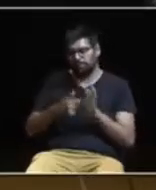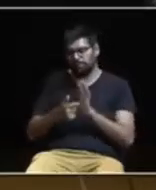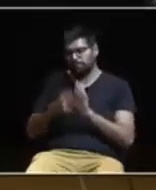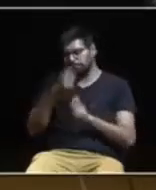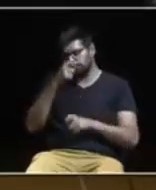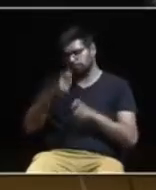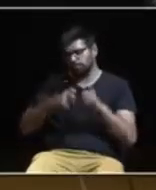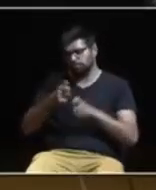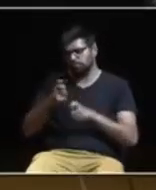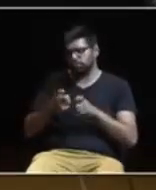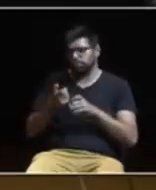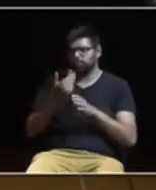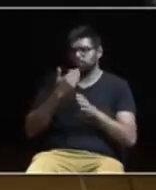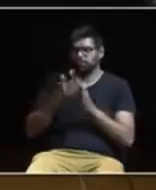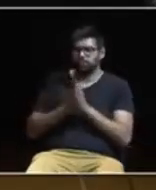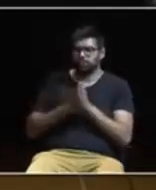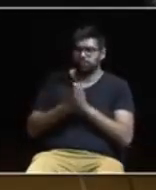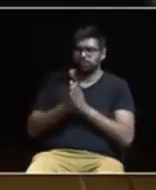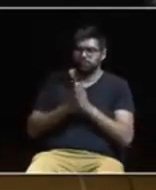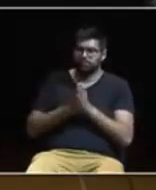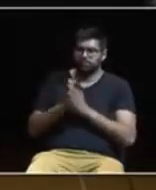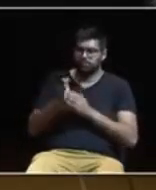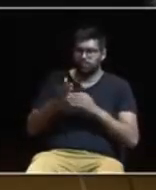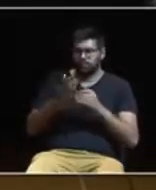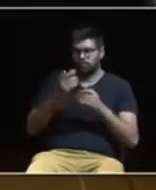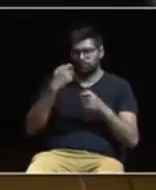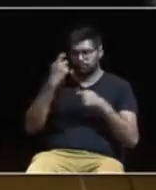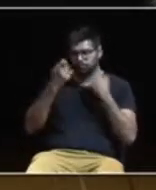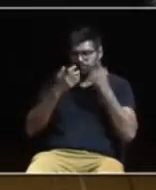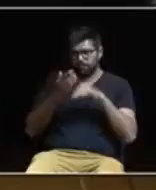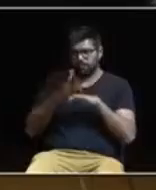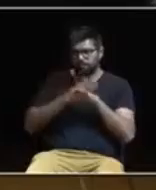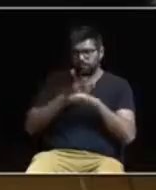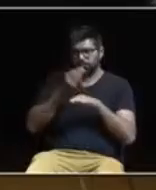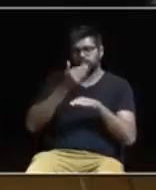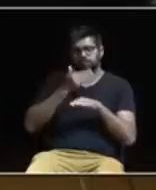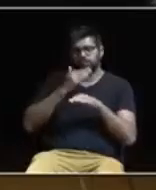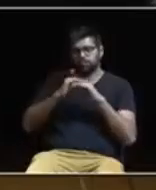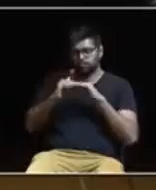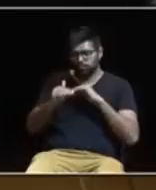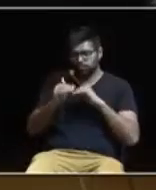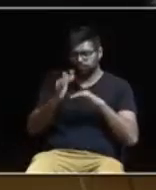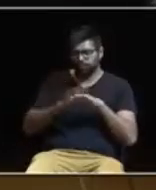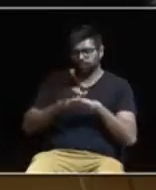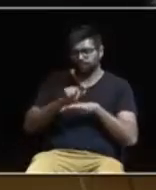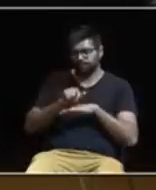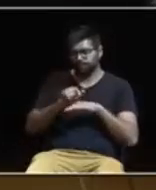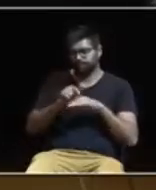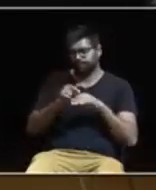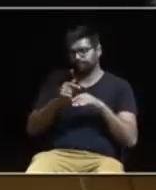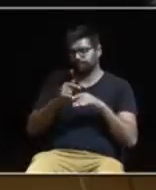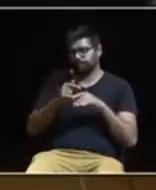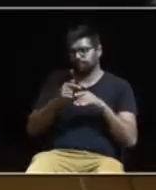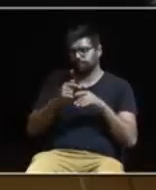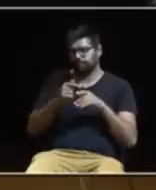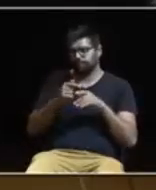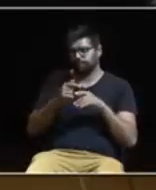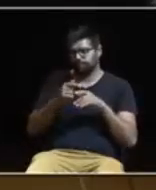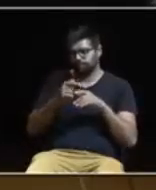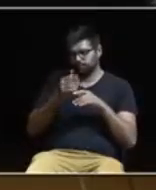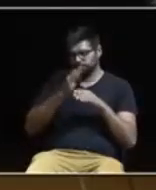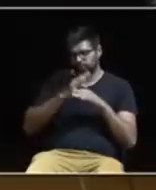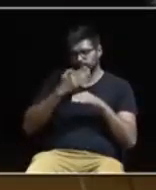população, através de um aproveitamento mais racional e sustentável. Rejeitamos por isso uma ocupação desordenada do solo, com